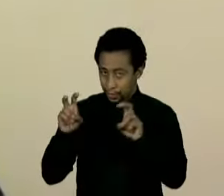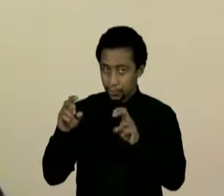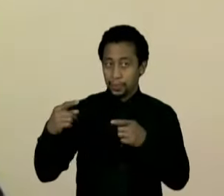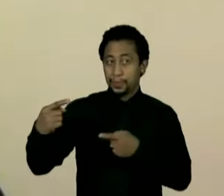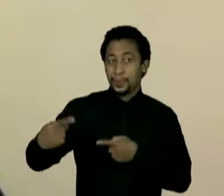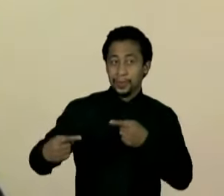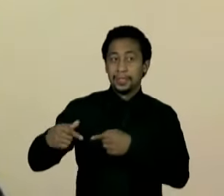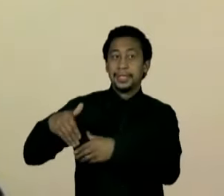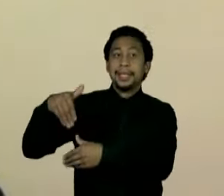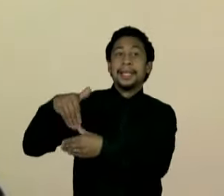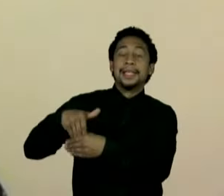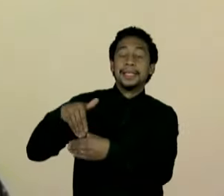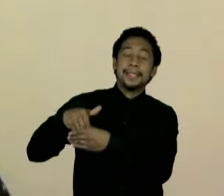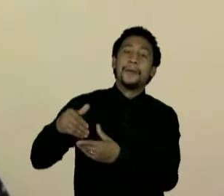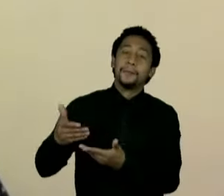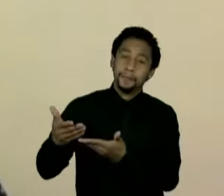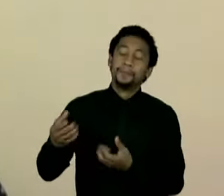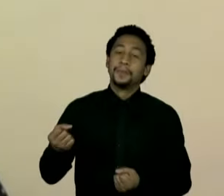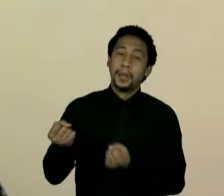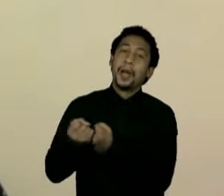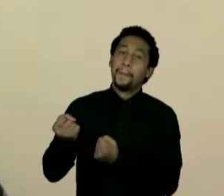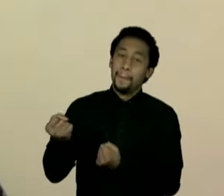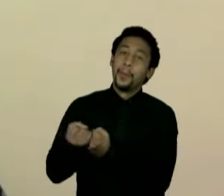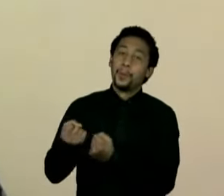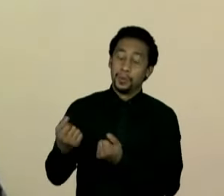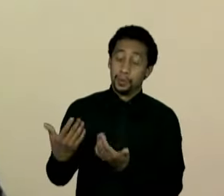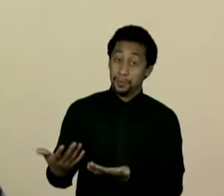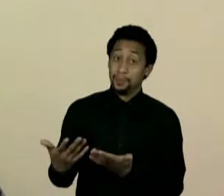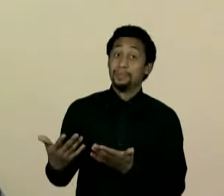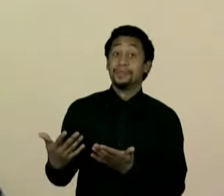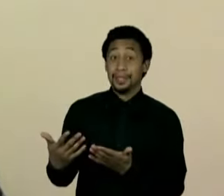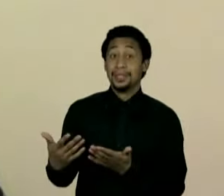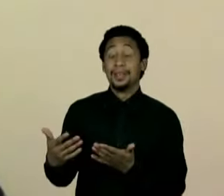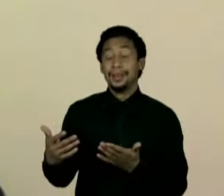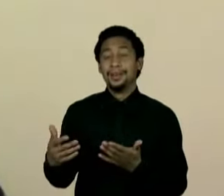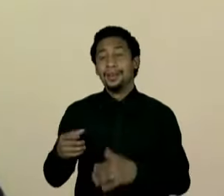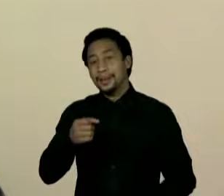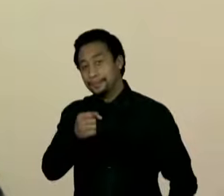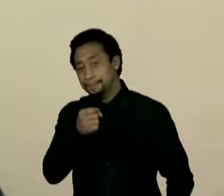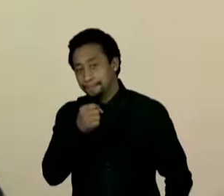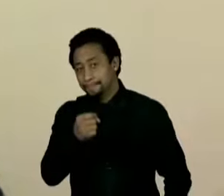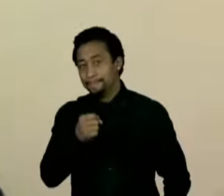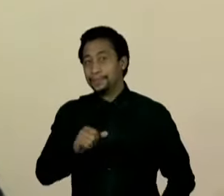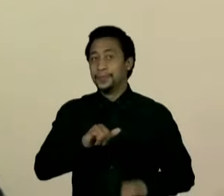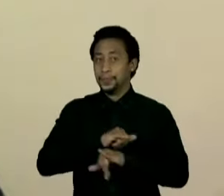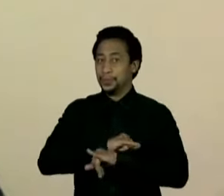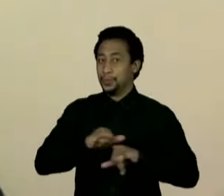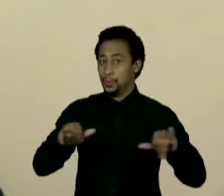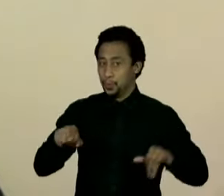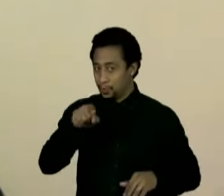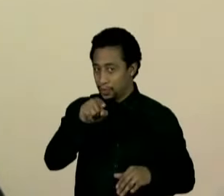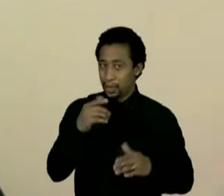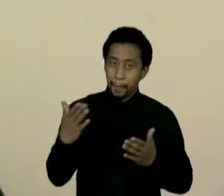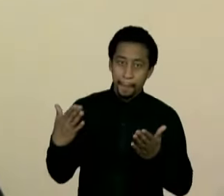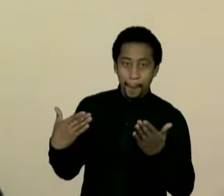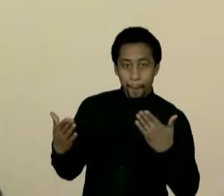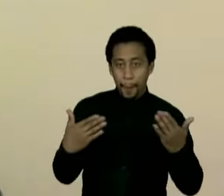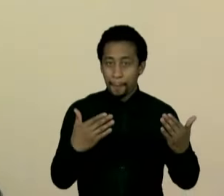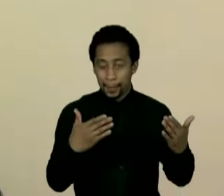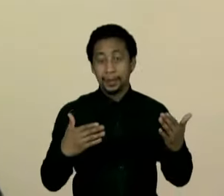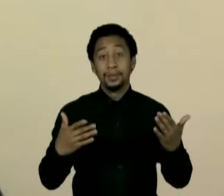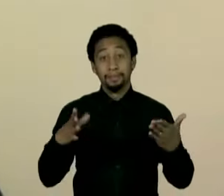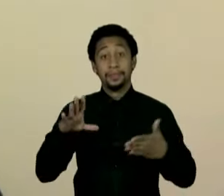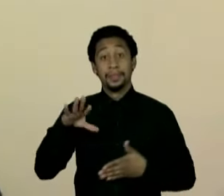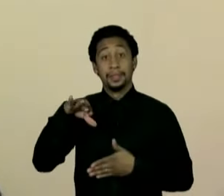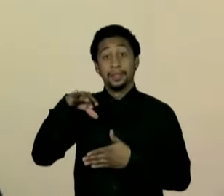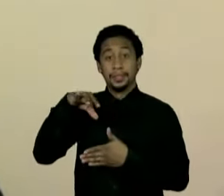com relação aos apoios, a imprensa divulgou recentemente que o senhor teve conversas com lideranças do PSDB para